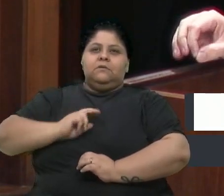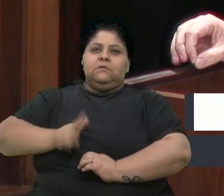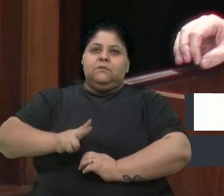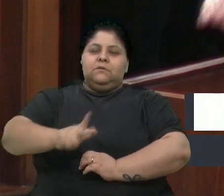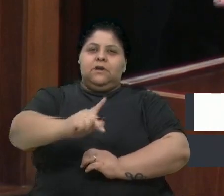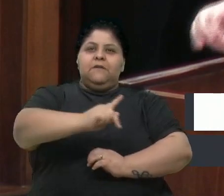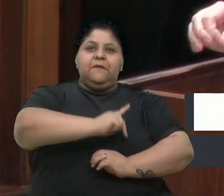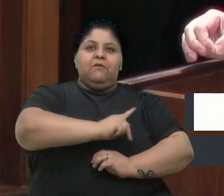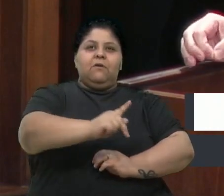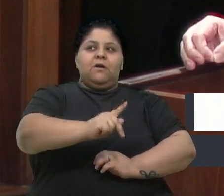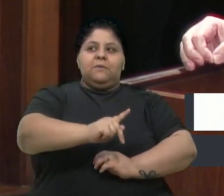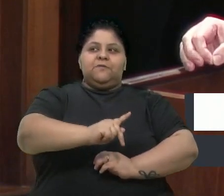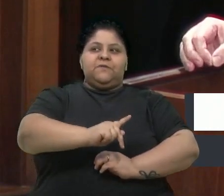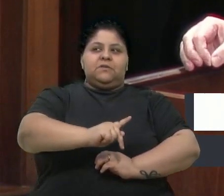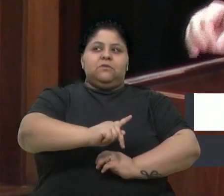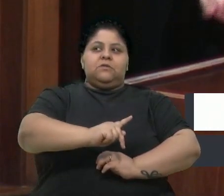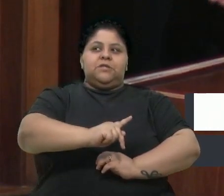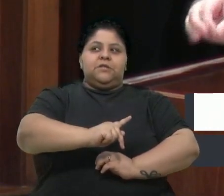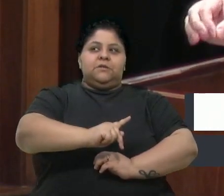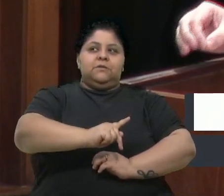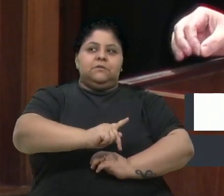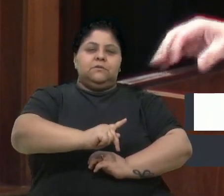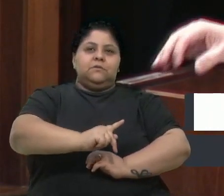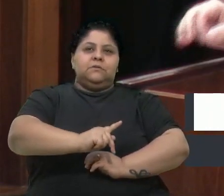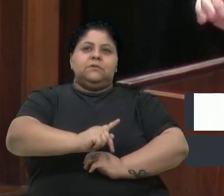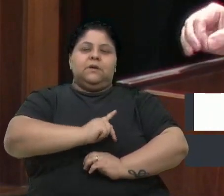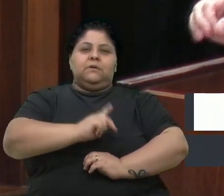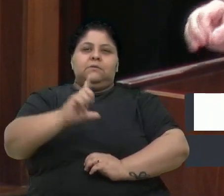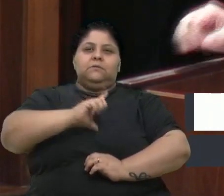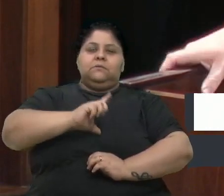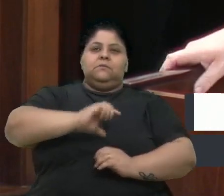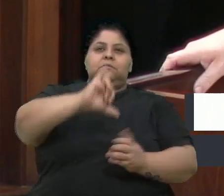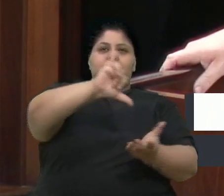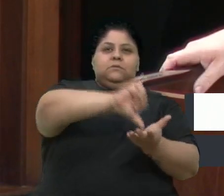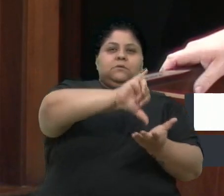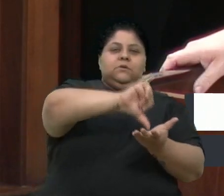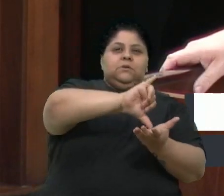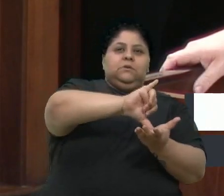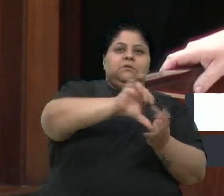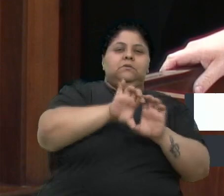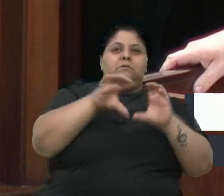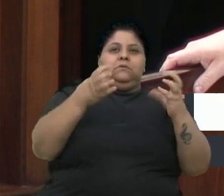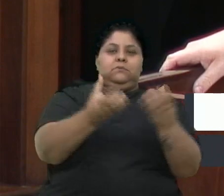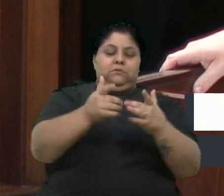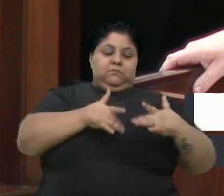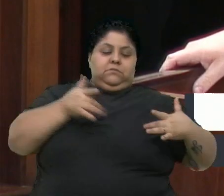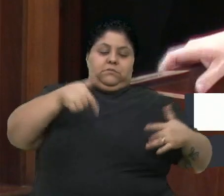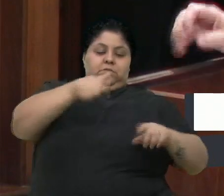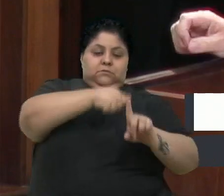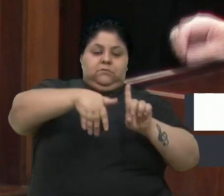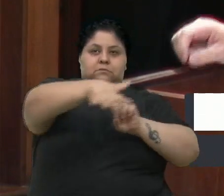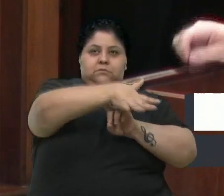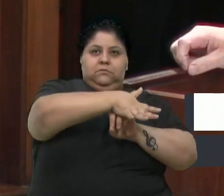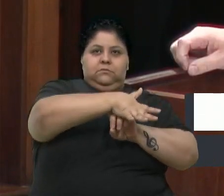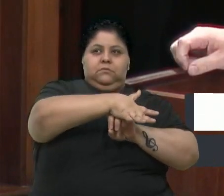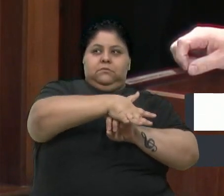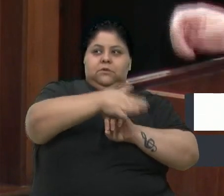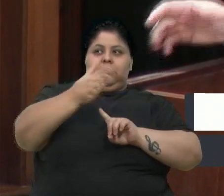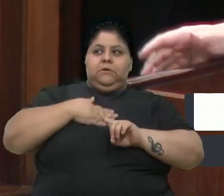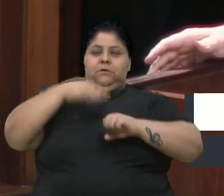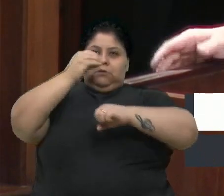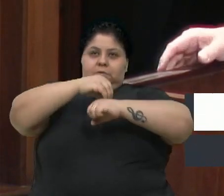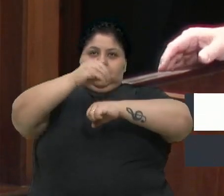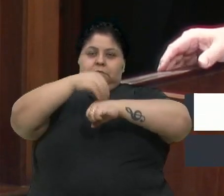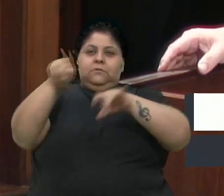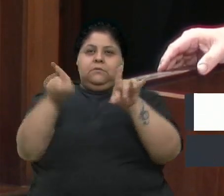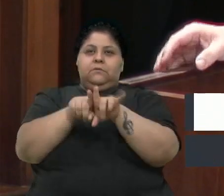os valores democráticos, os valores comunitários e fraternos em nossa sociedade. Eu sugiro, inclusive,